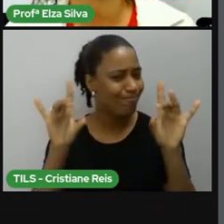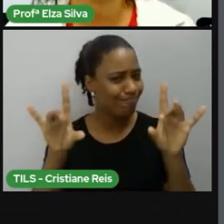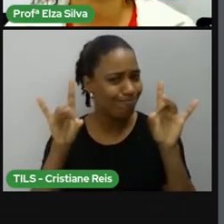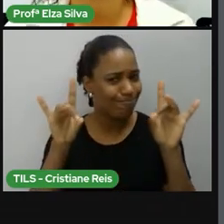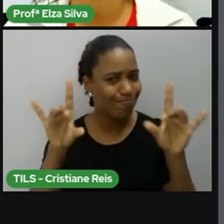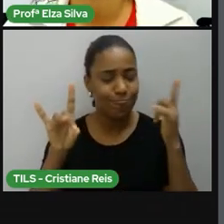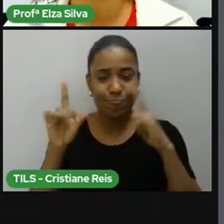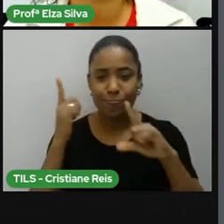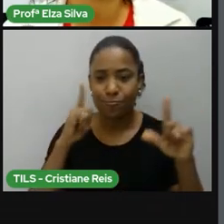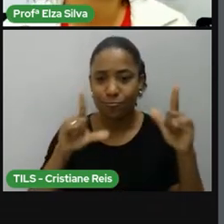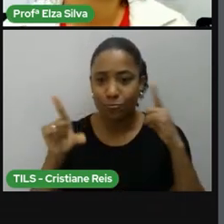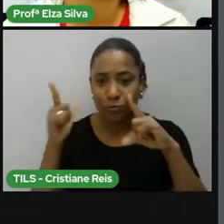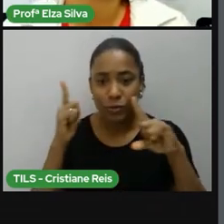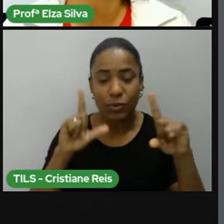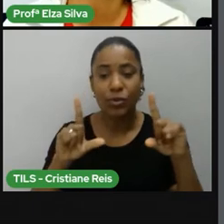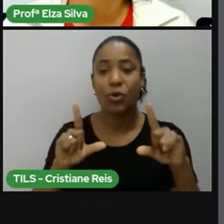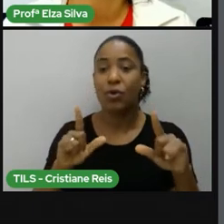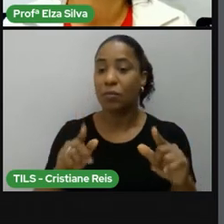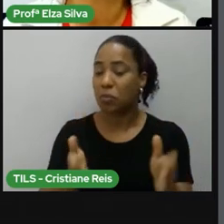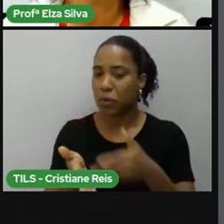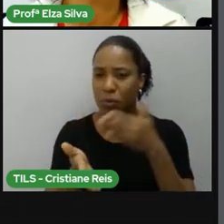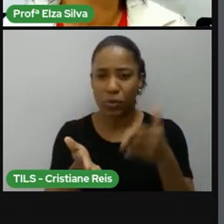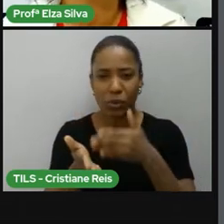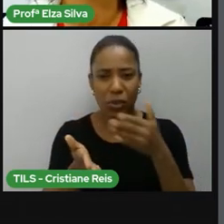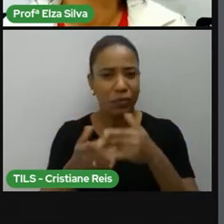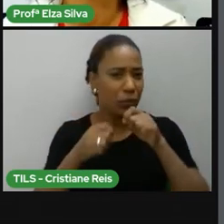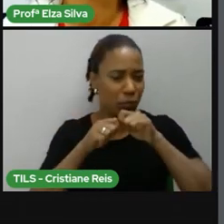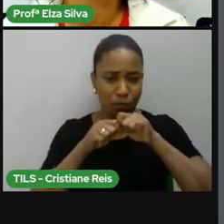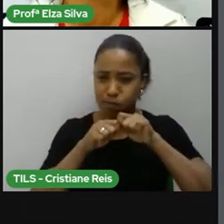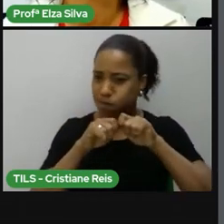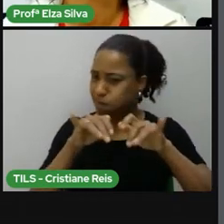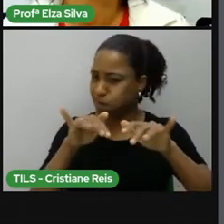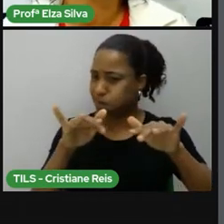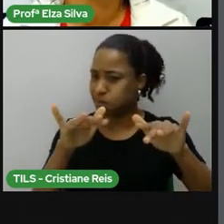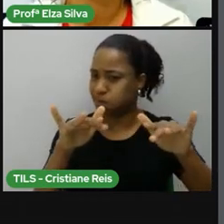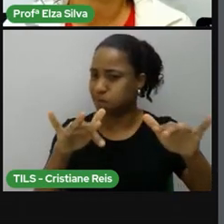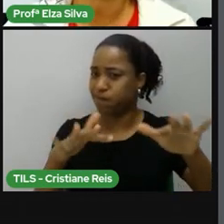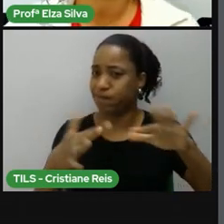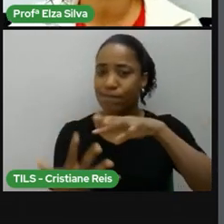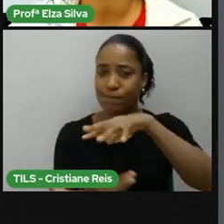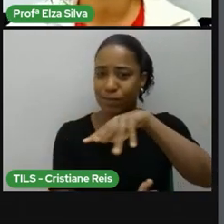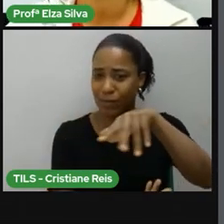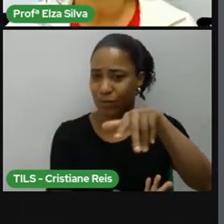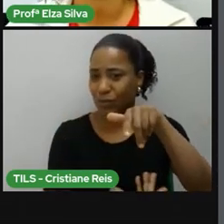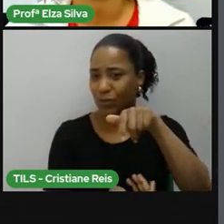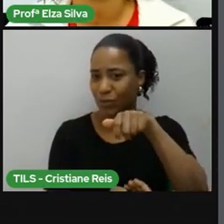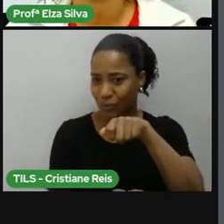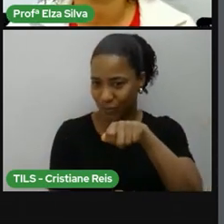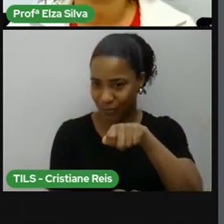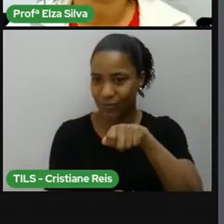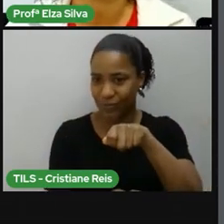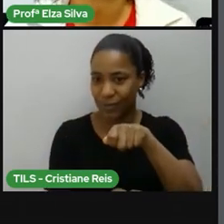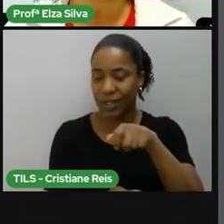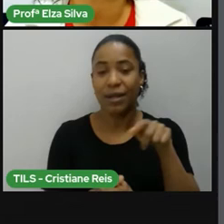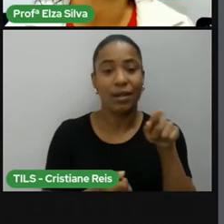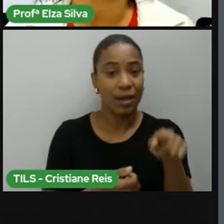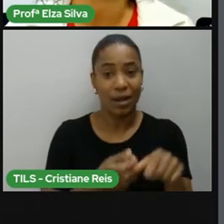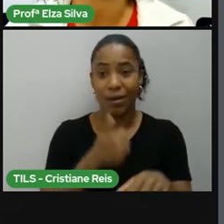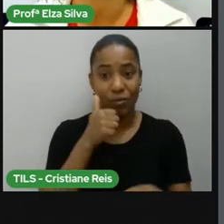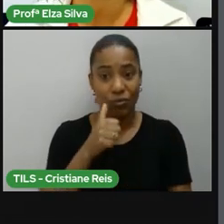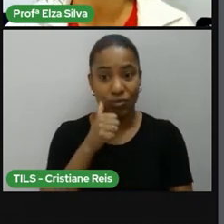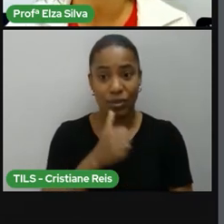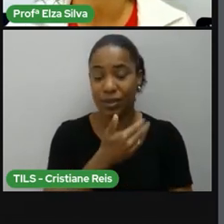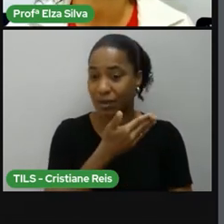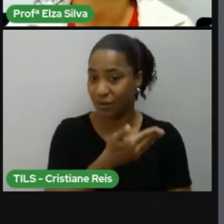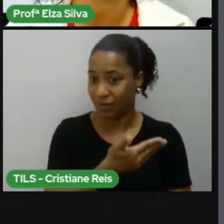alcance desses livros no mundo. Ela é uma escritora icônica,